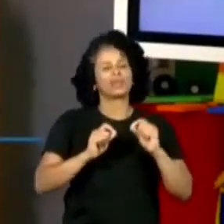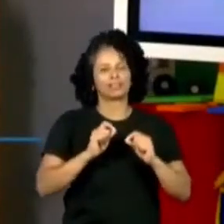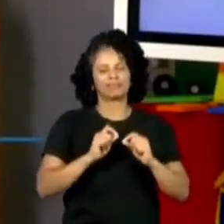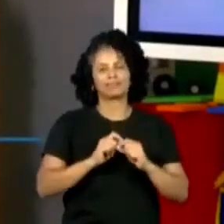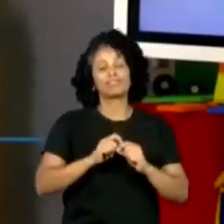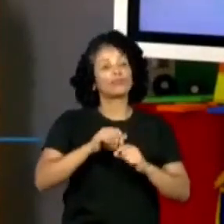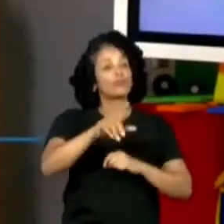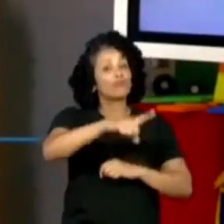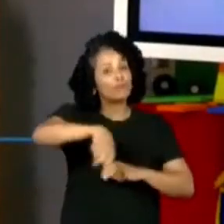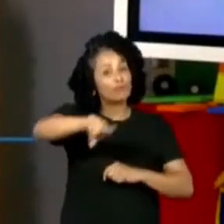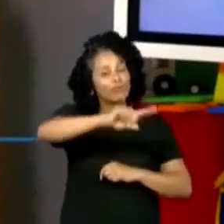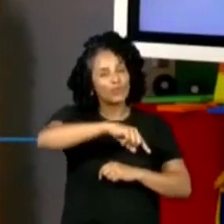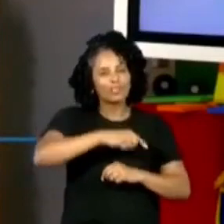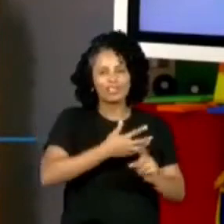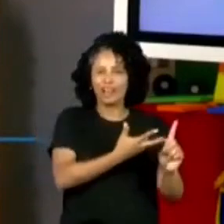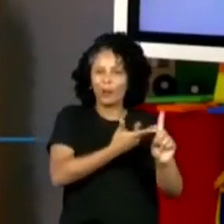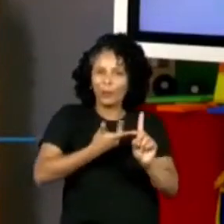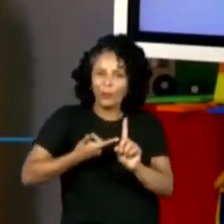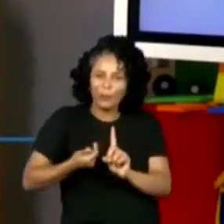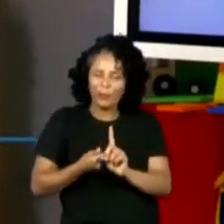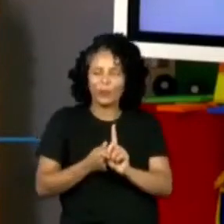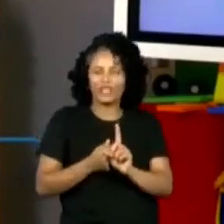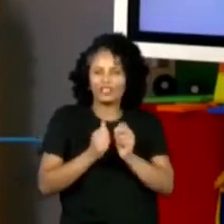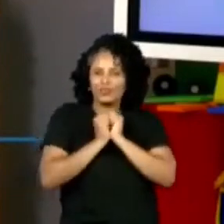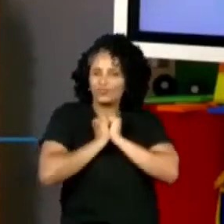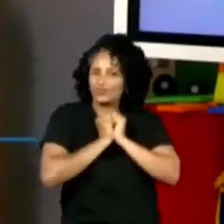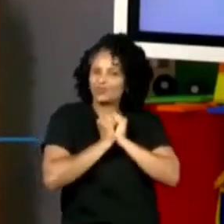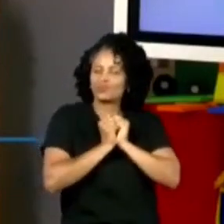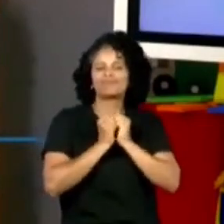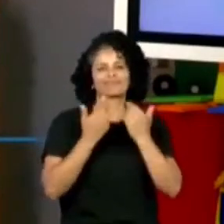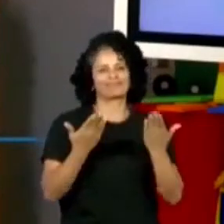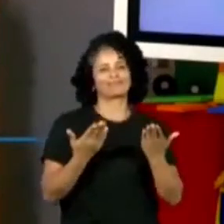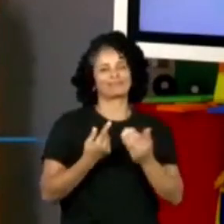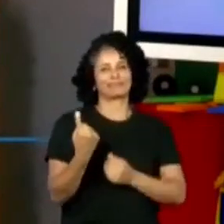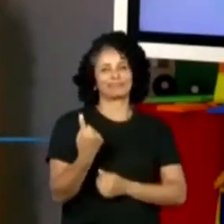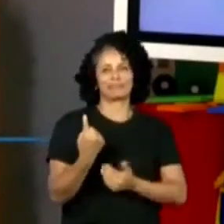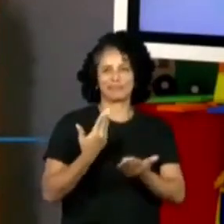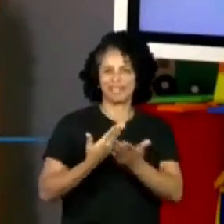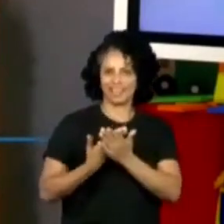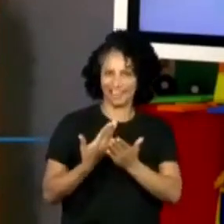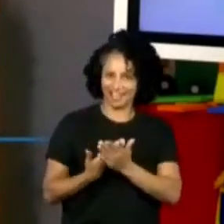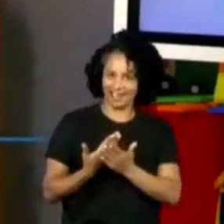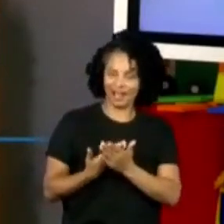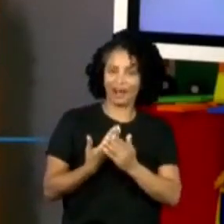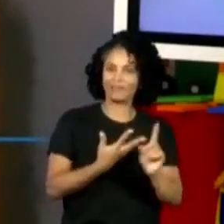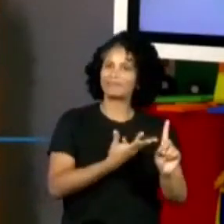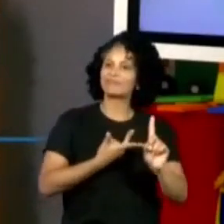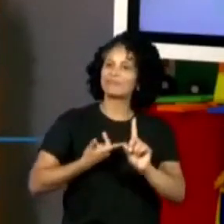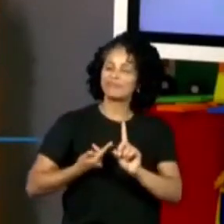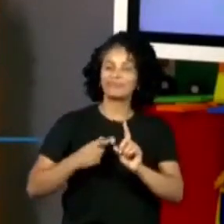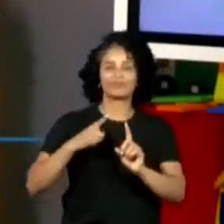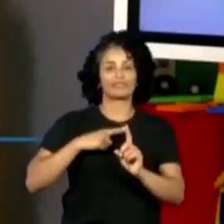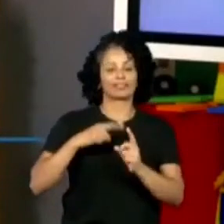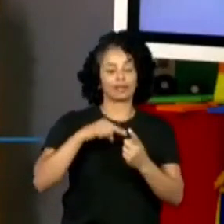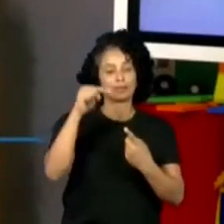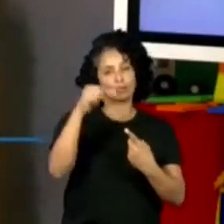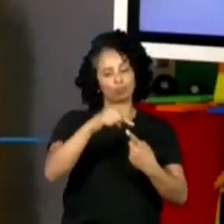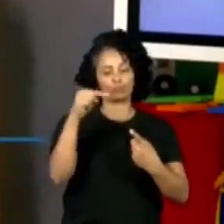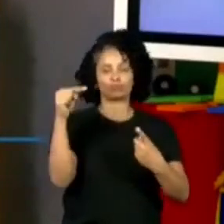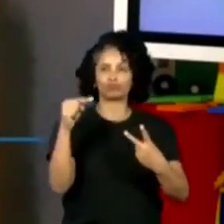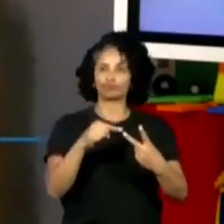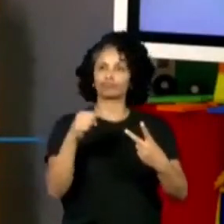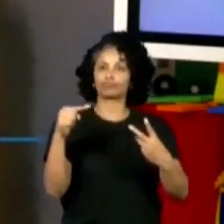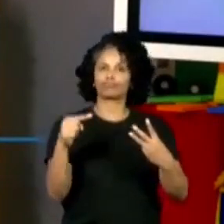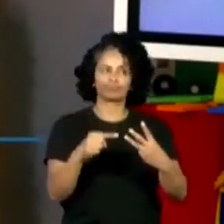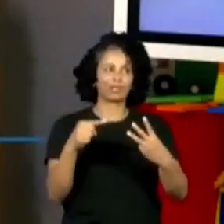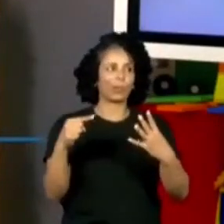de trazer vocês aqui para pertinho da gente, tá? Então, essa é a nossa primeira aula de acolhimento. Teremos ainda mais quatro aulas, certo?